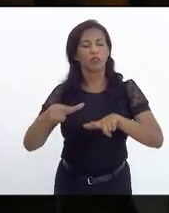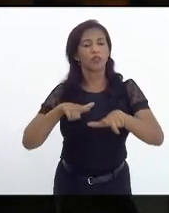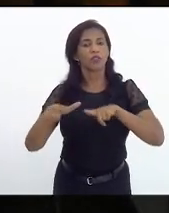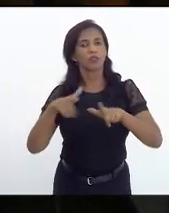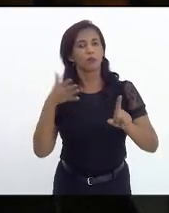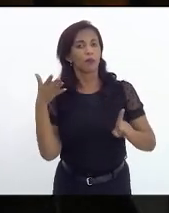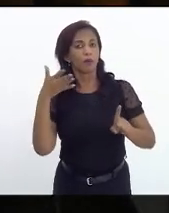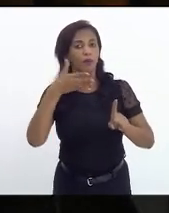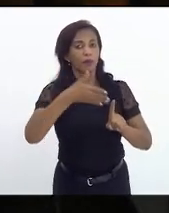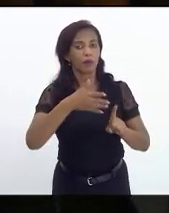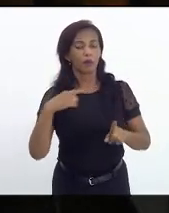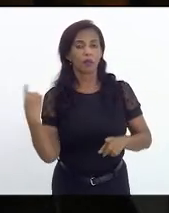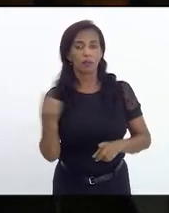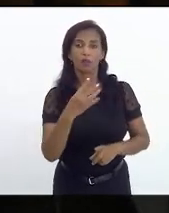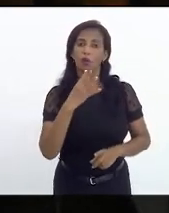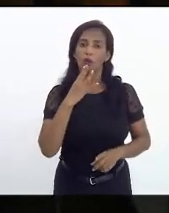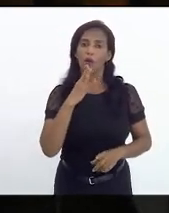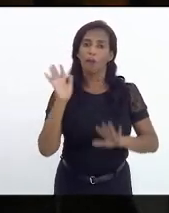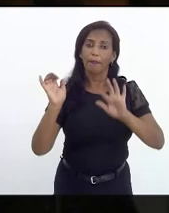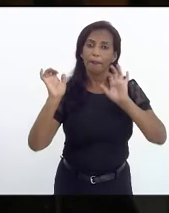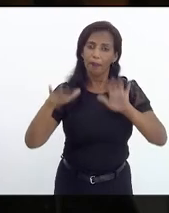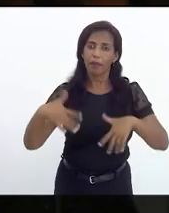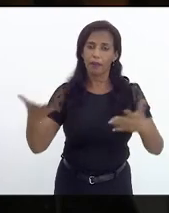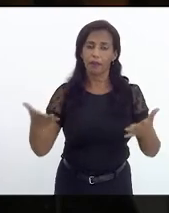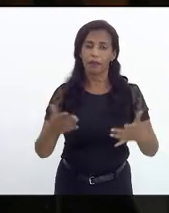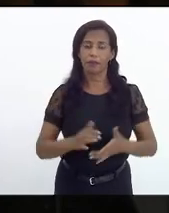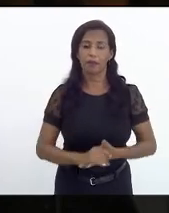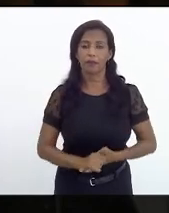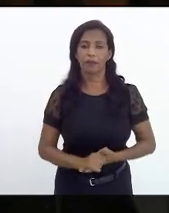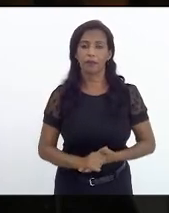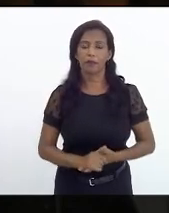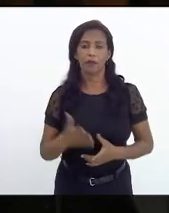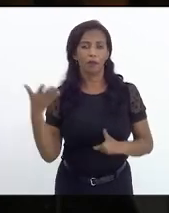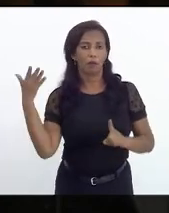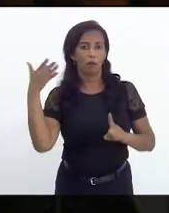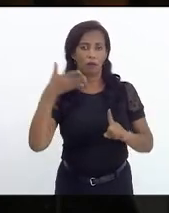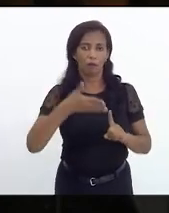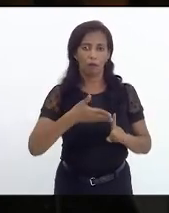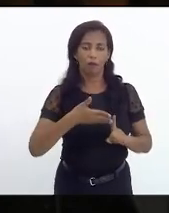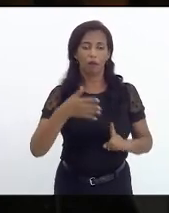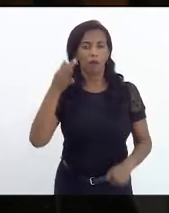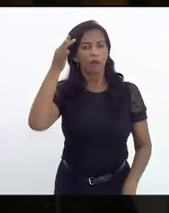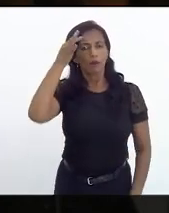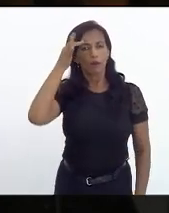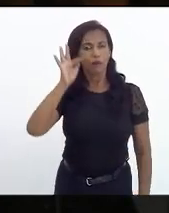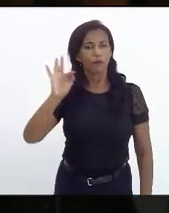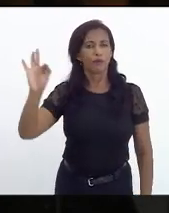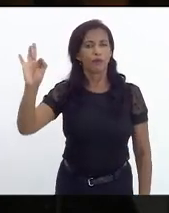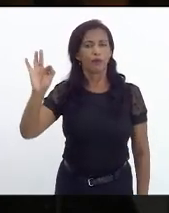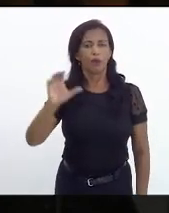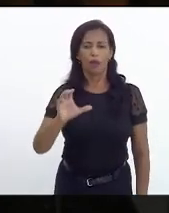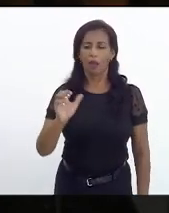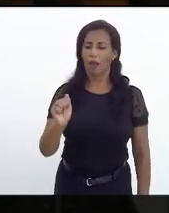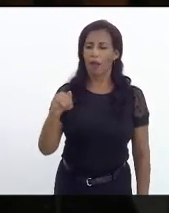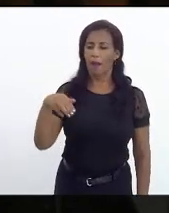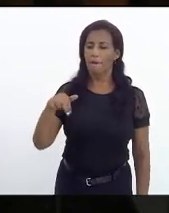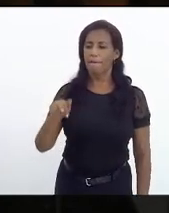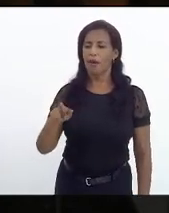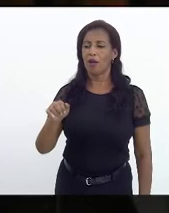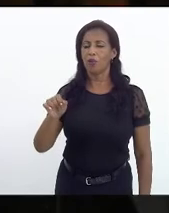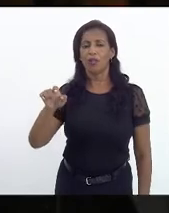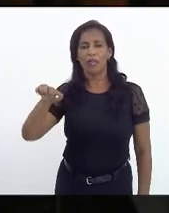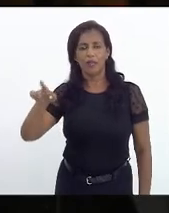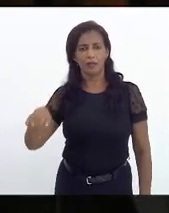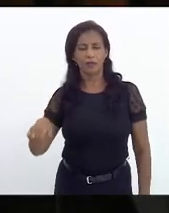com um referencial que nós conhecemos bem deputado Luiz Paulo um referencial do filósofo camaronês Achille